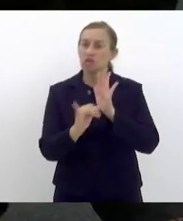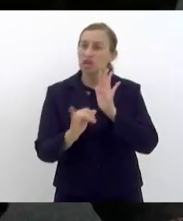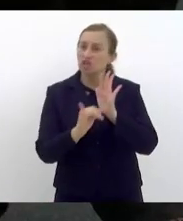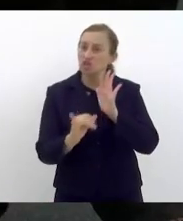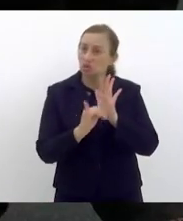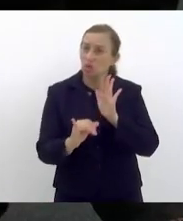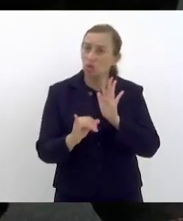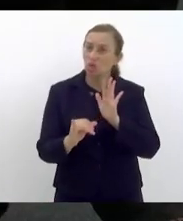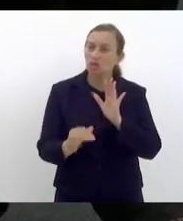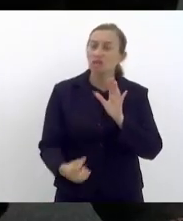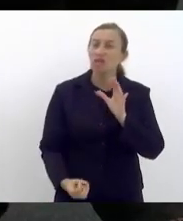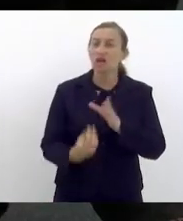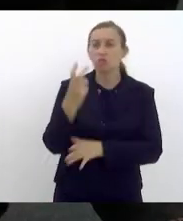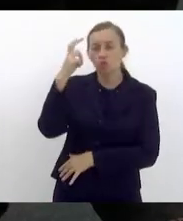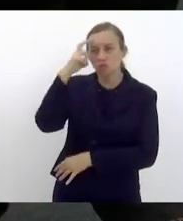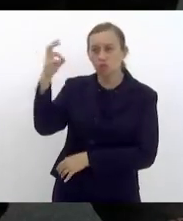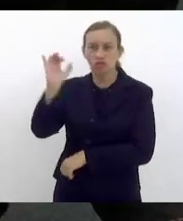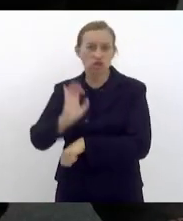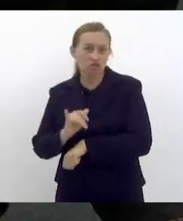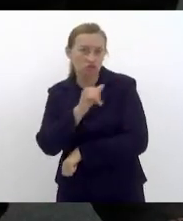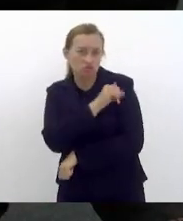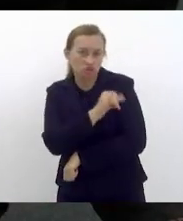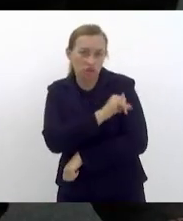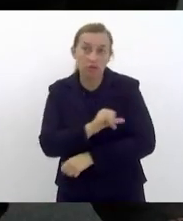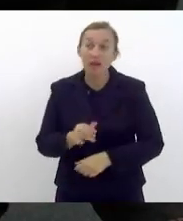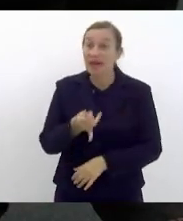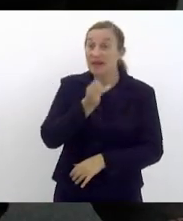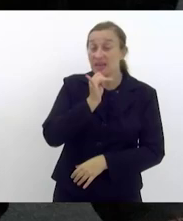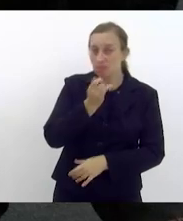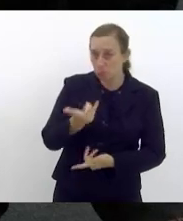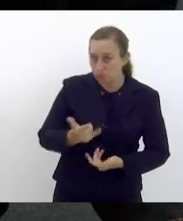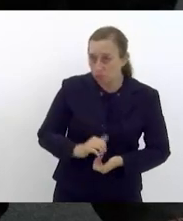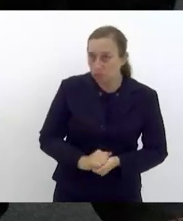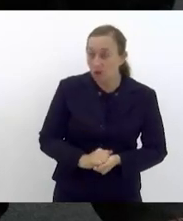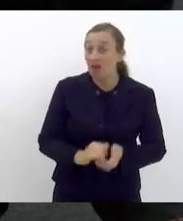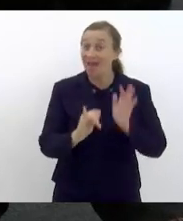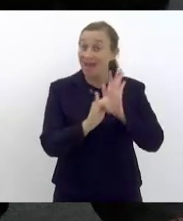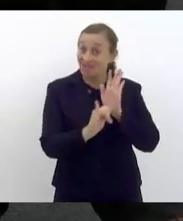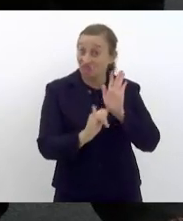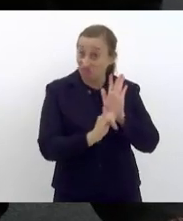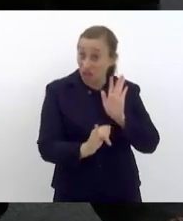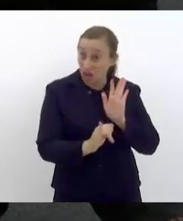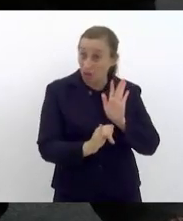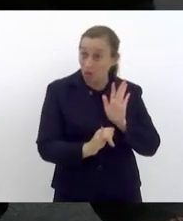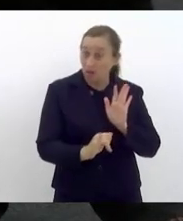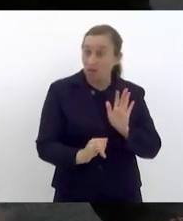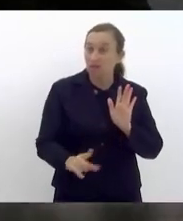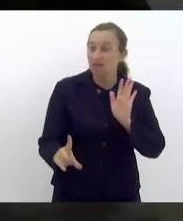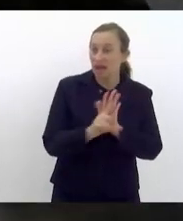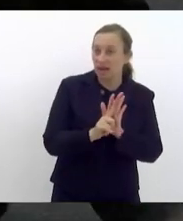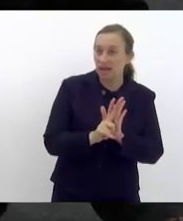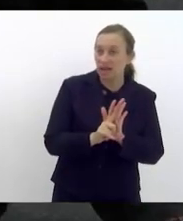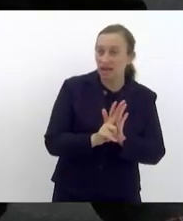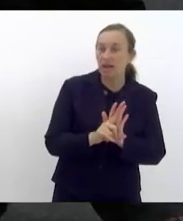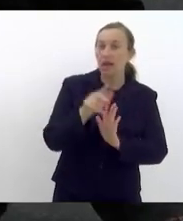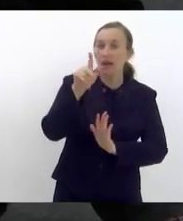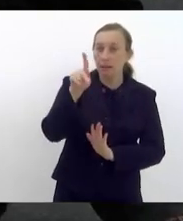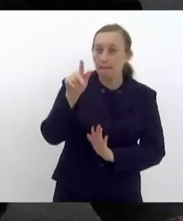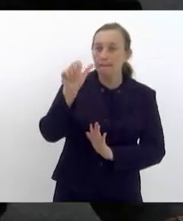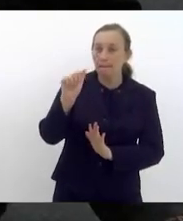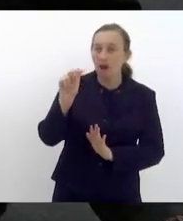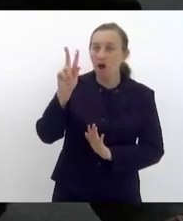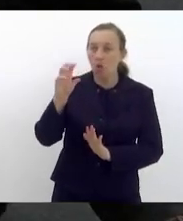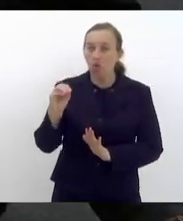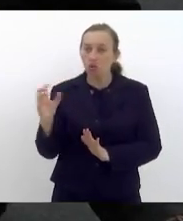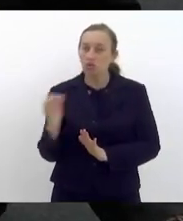fomento de cultura no Estado do Rio de Janeiro. Por exemplo, no edital da Lei Paulo Gustavo, serão